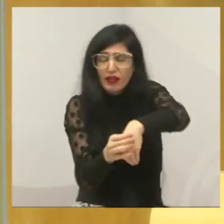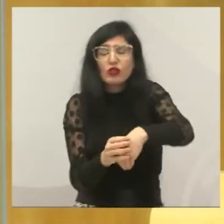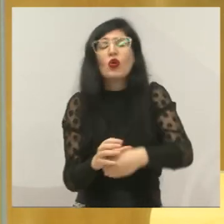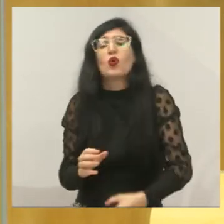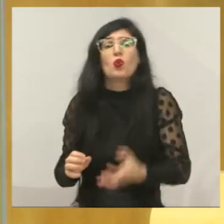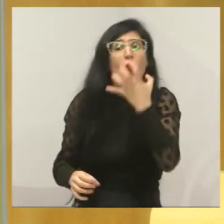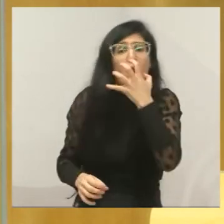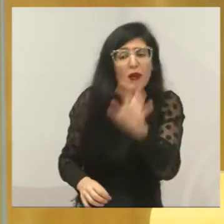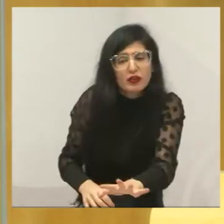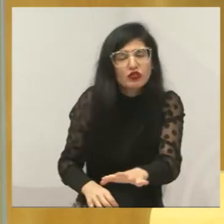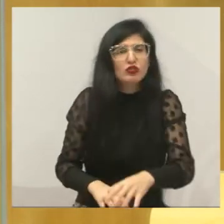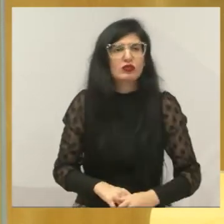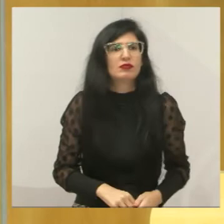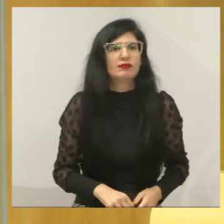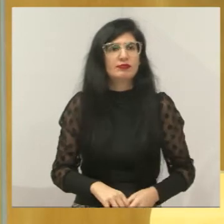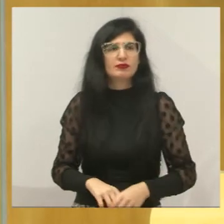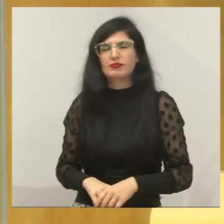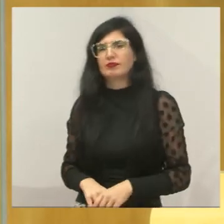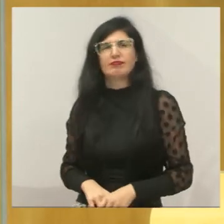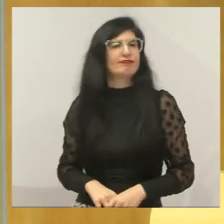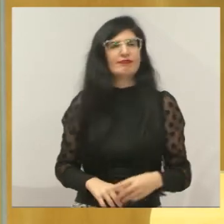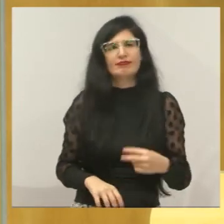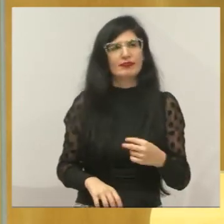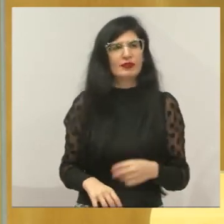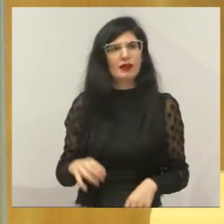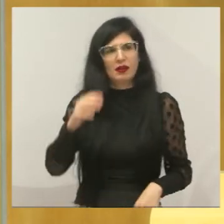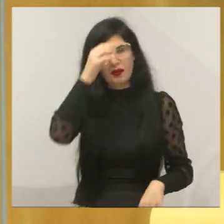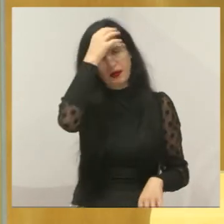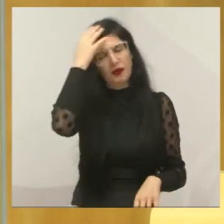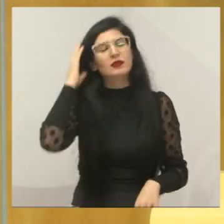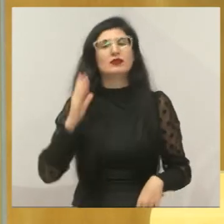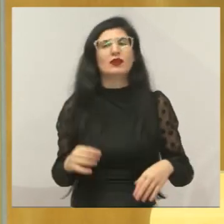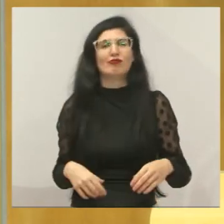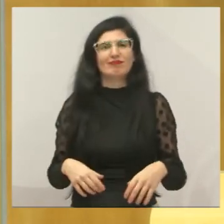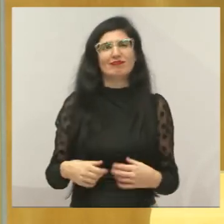não de volta às nossas casas, que é esse destino que terá.